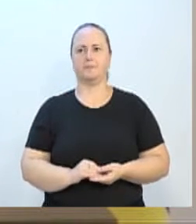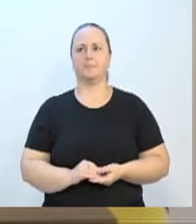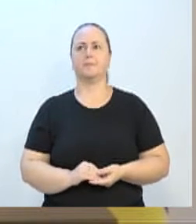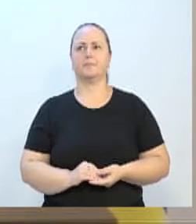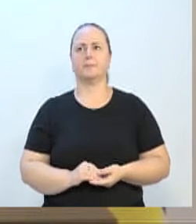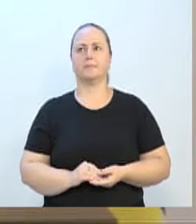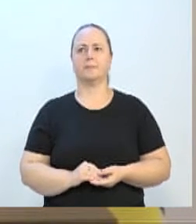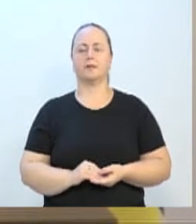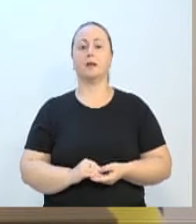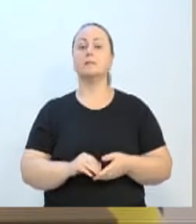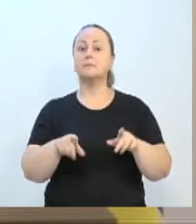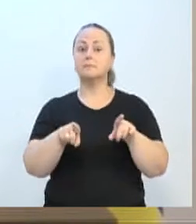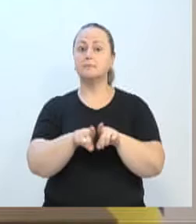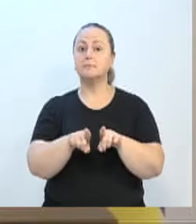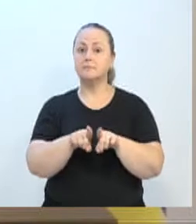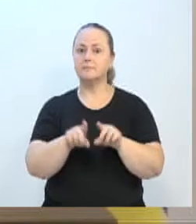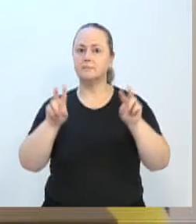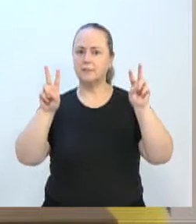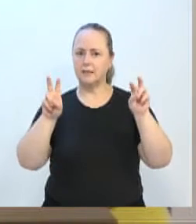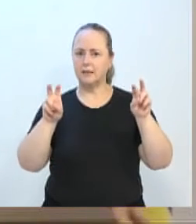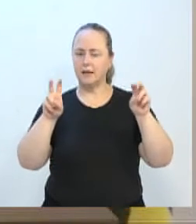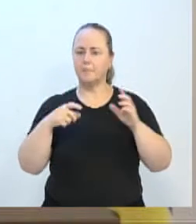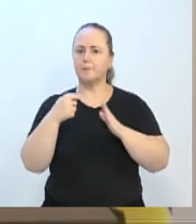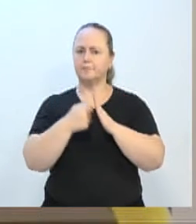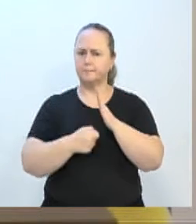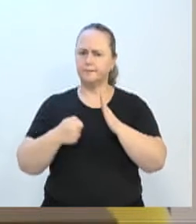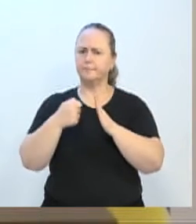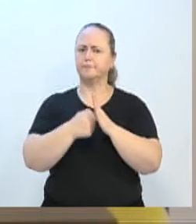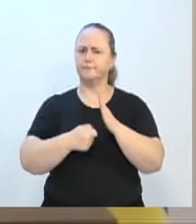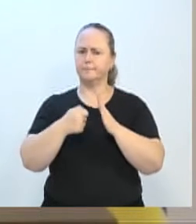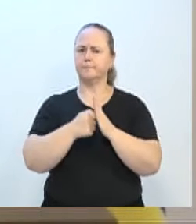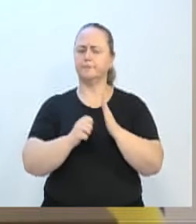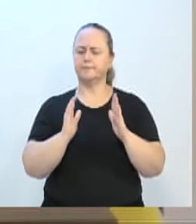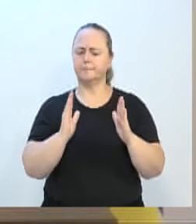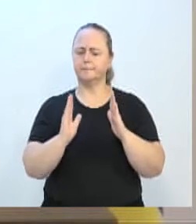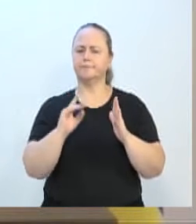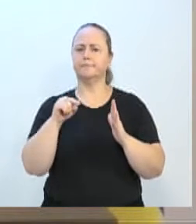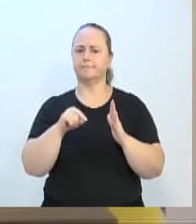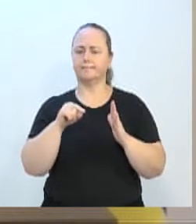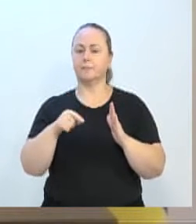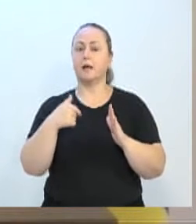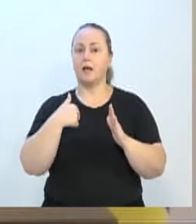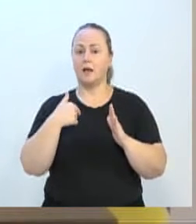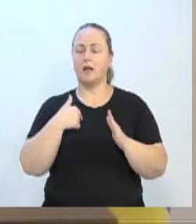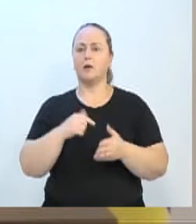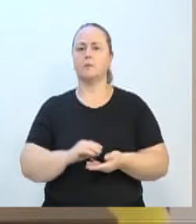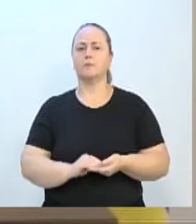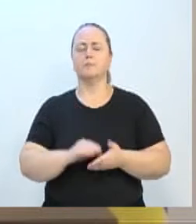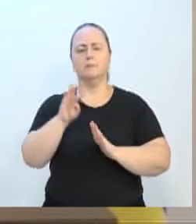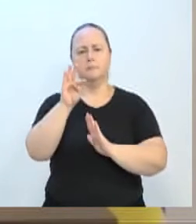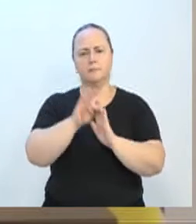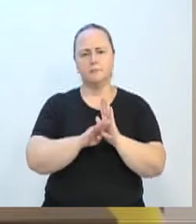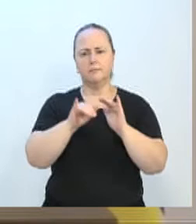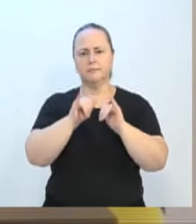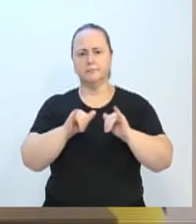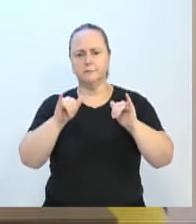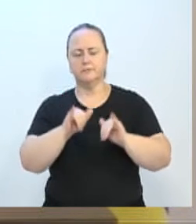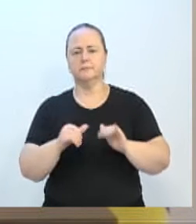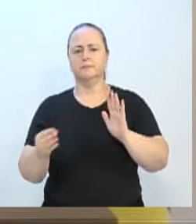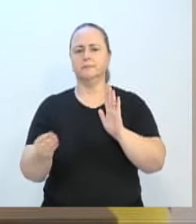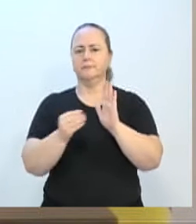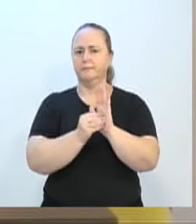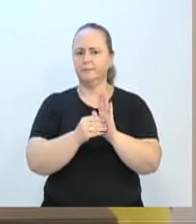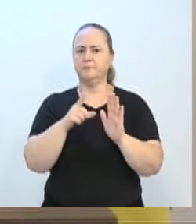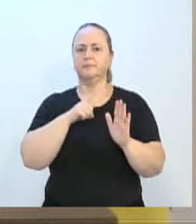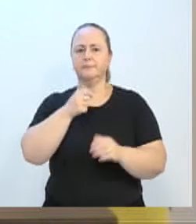temática agora também, que também é uma luta muito grande do nosso mandato. Eu fiz matérias, inclusive, além de indicação, de fala e tudo, fizemos, inclusive, uma